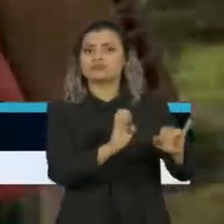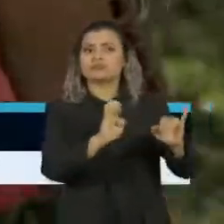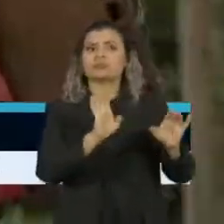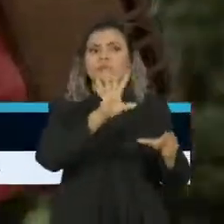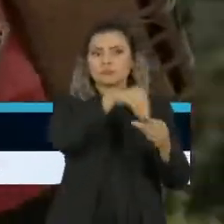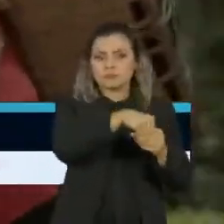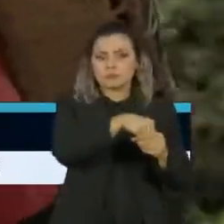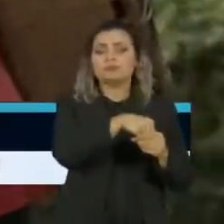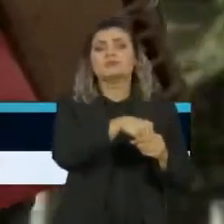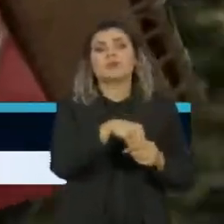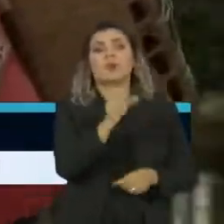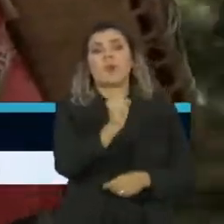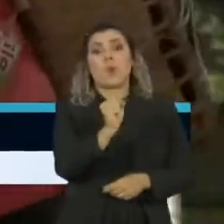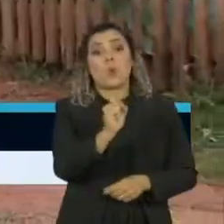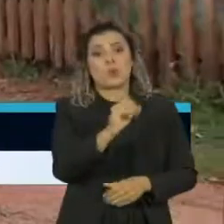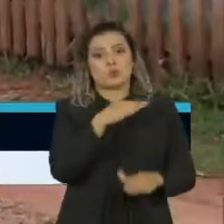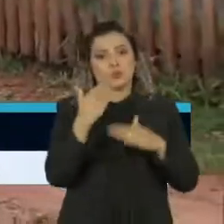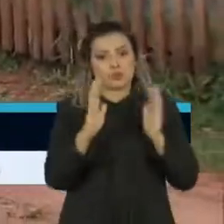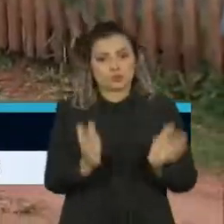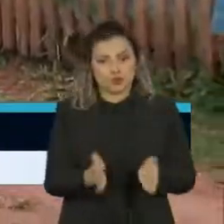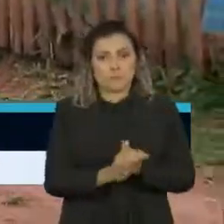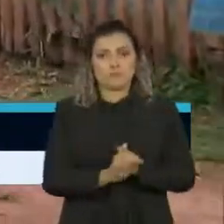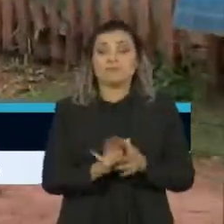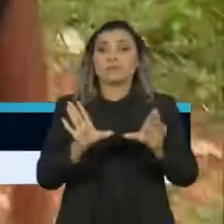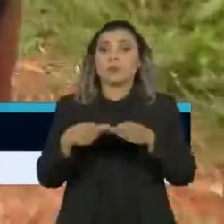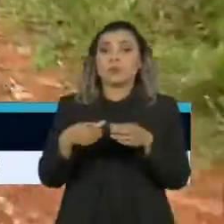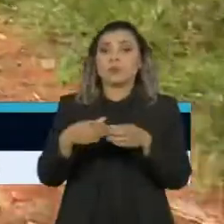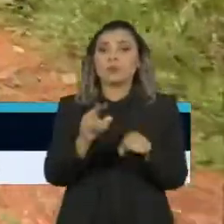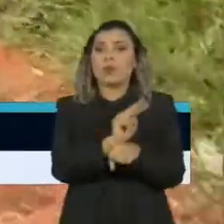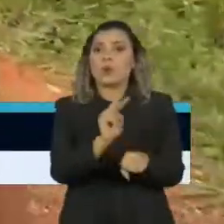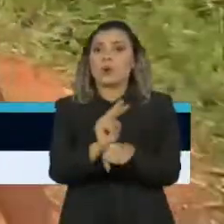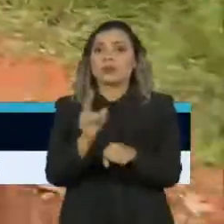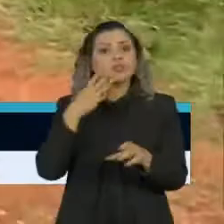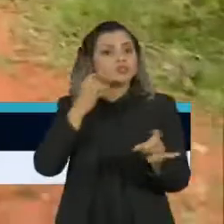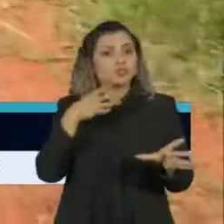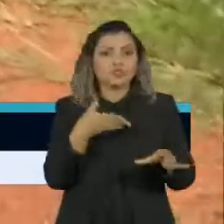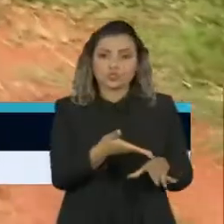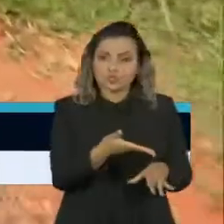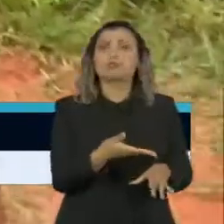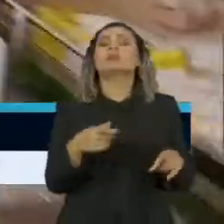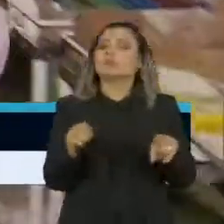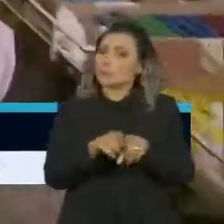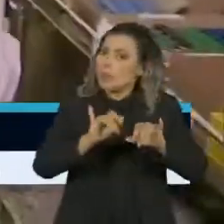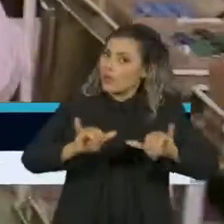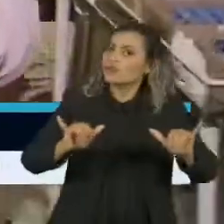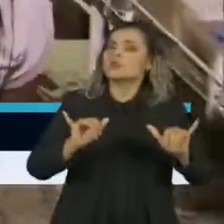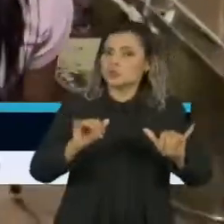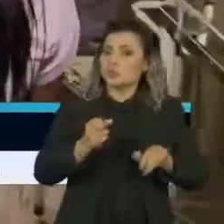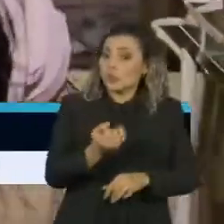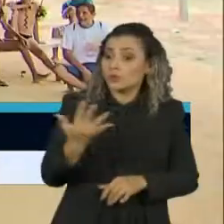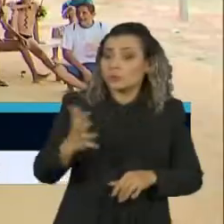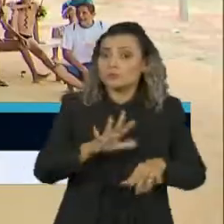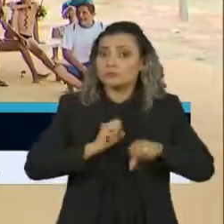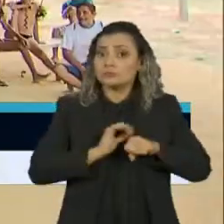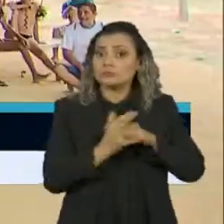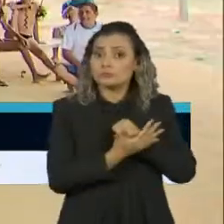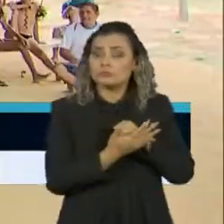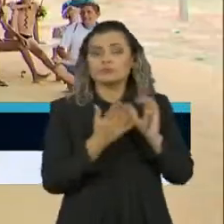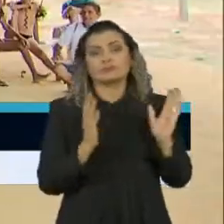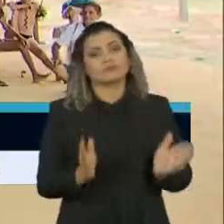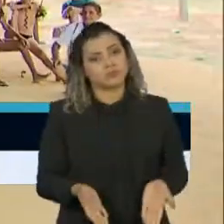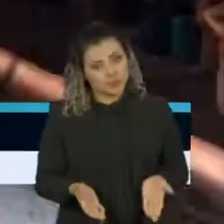afirma que já são oito mortos. Entidades de defesa das comunidades indígenas afirmam que os números da covid-19